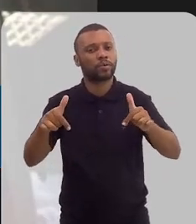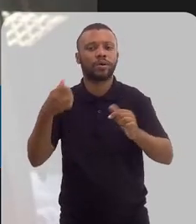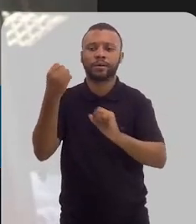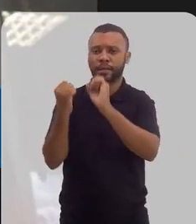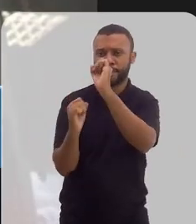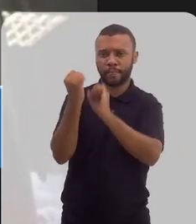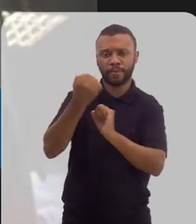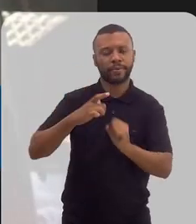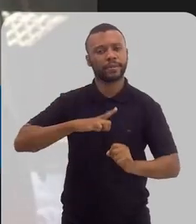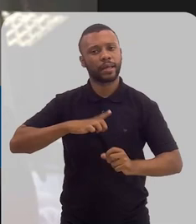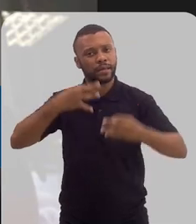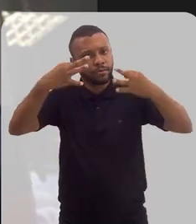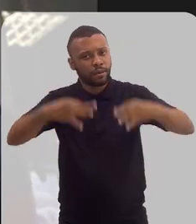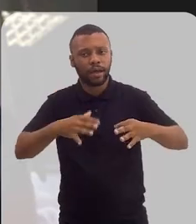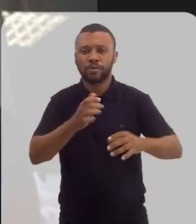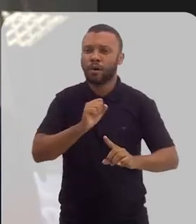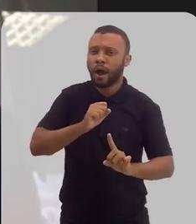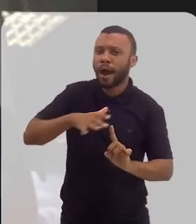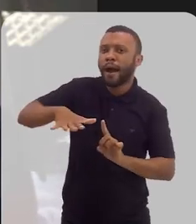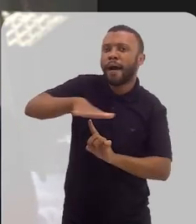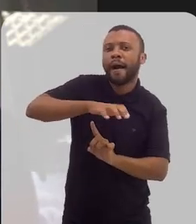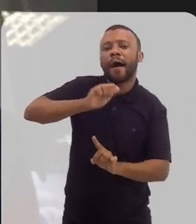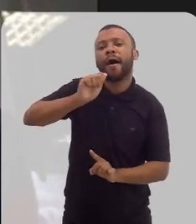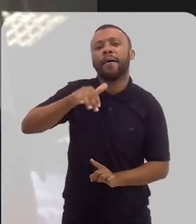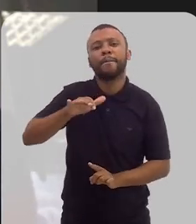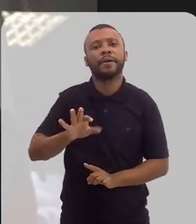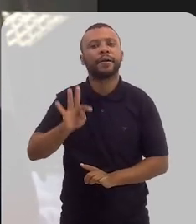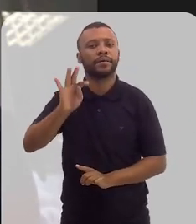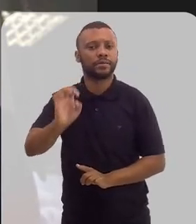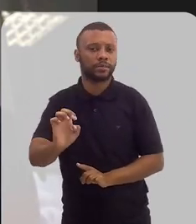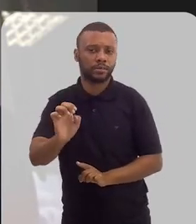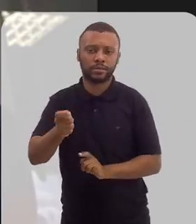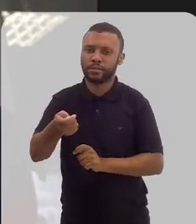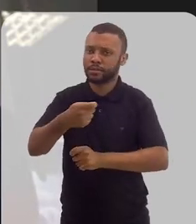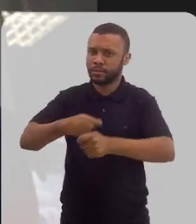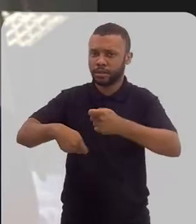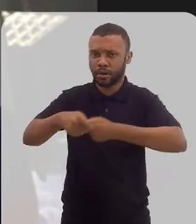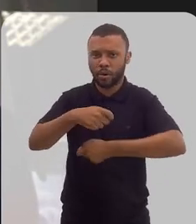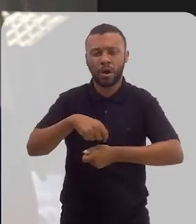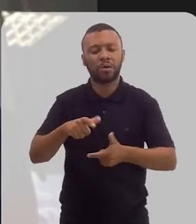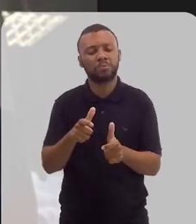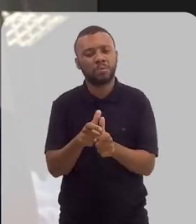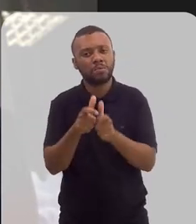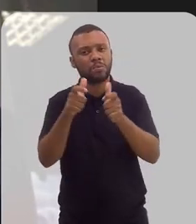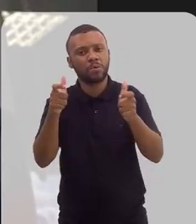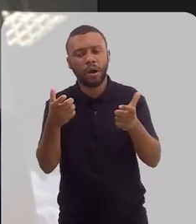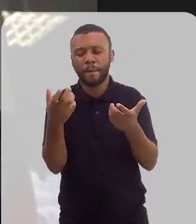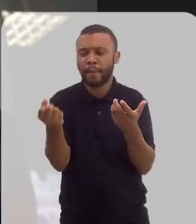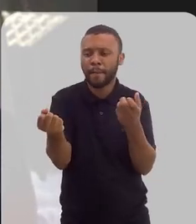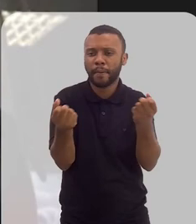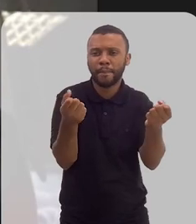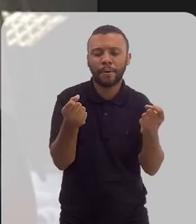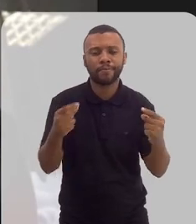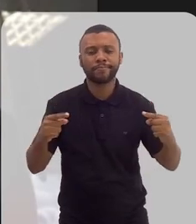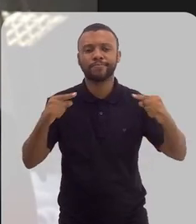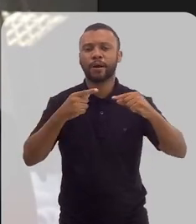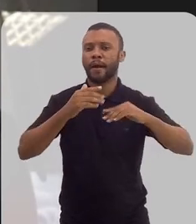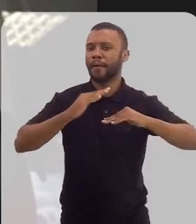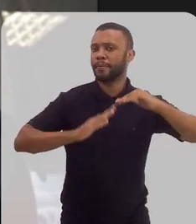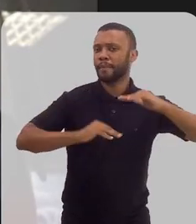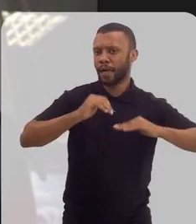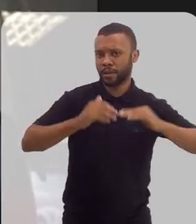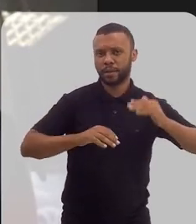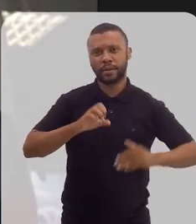você tenha um ambiente de negócio cada vez mais aderente às métricas e às